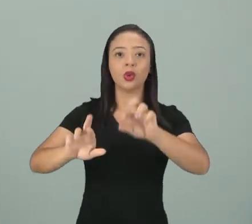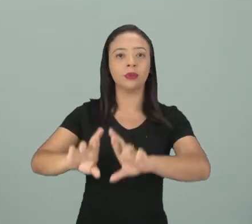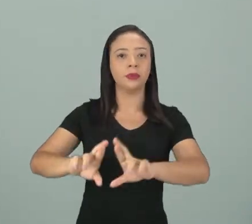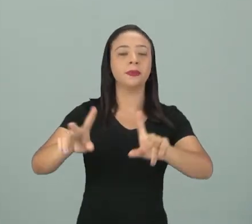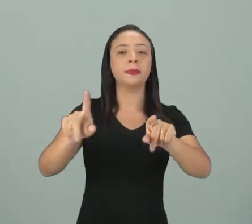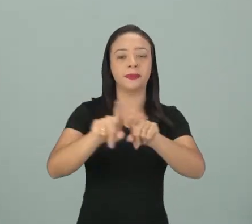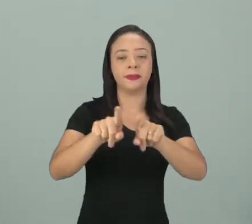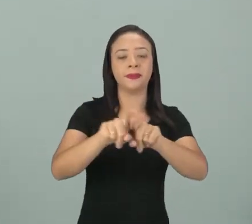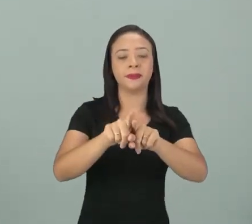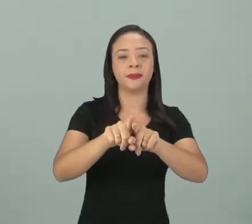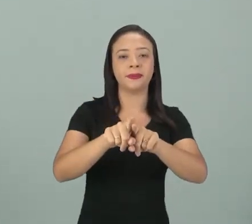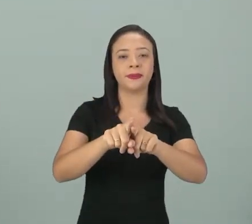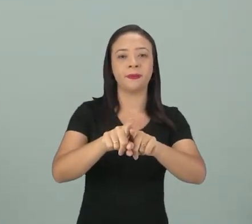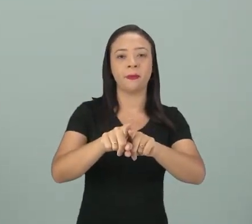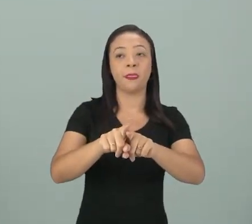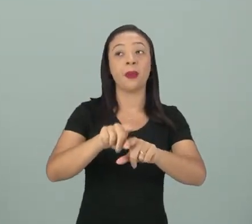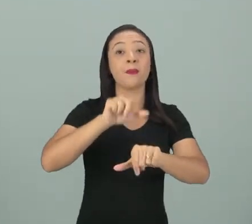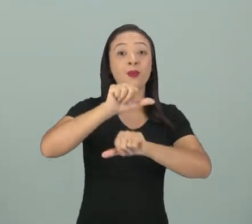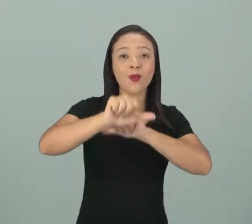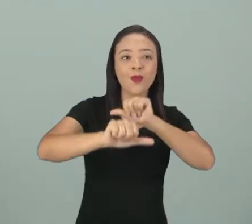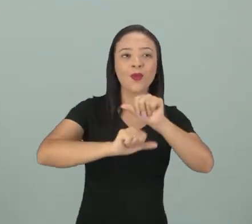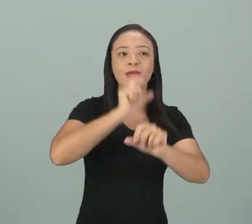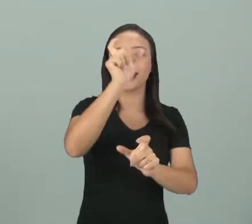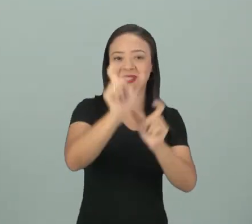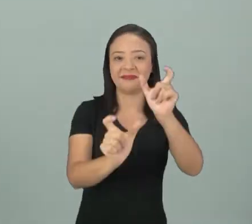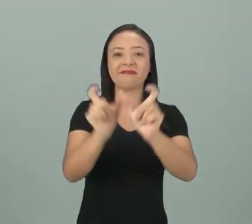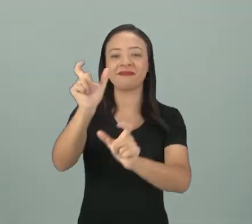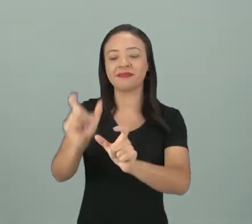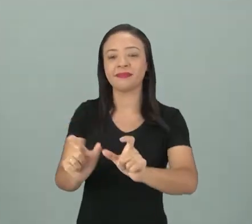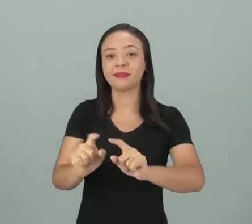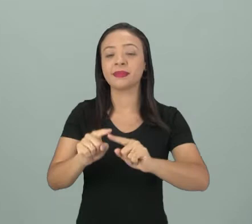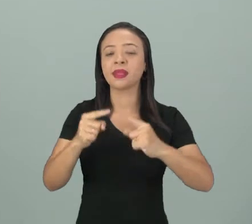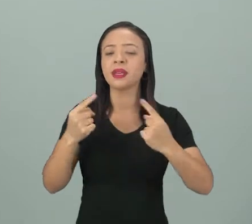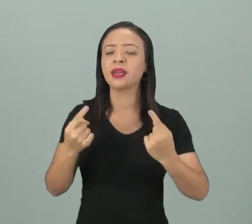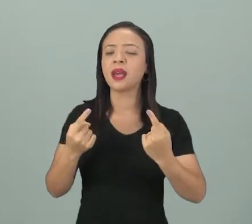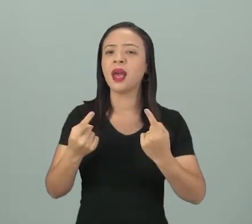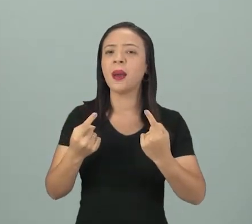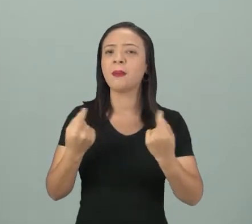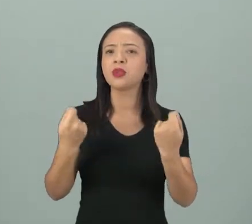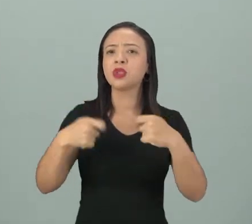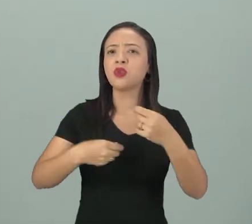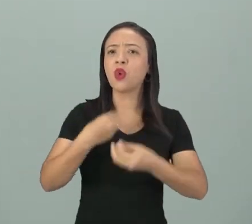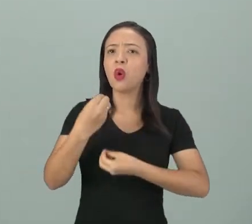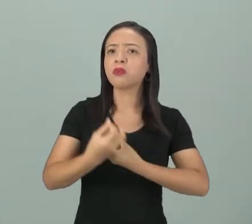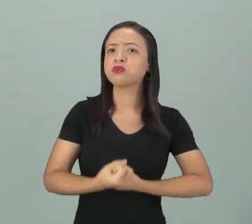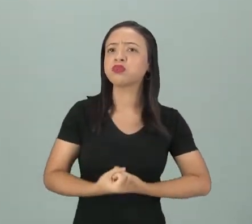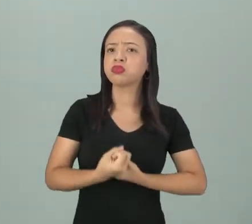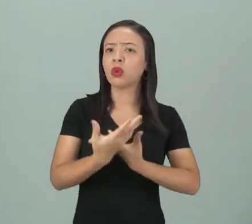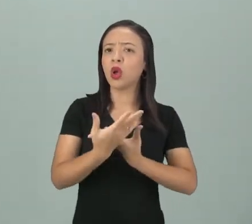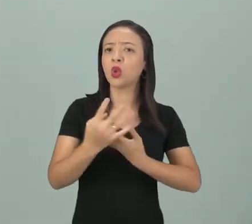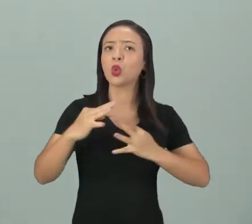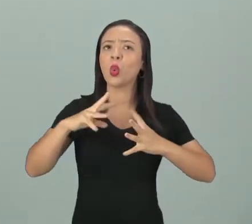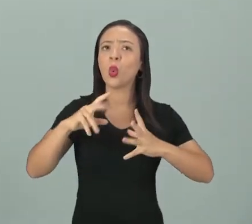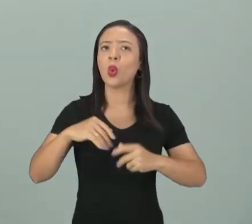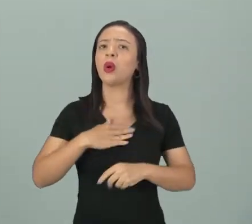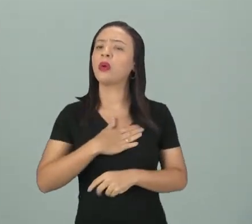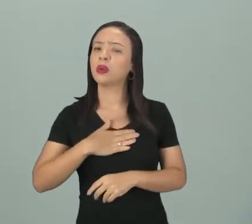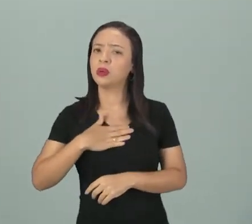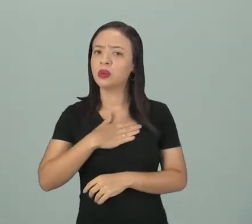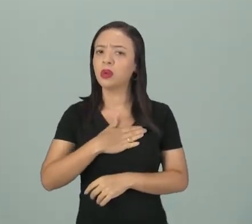Isso se diverge muito das pessoas para a outra, né? Mas e aí, como eu faço para expressar essas manifestações